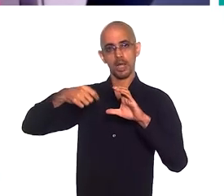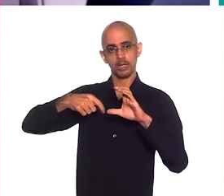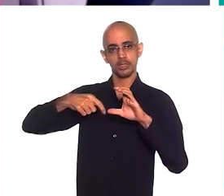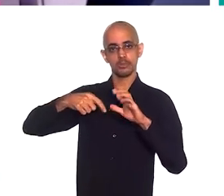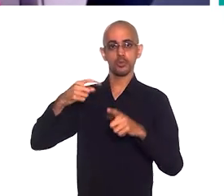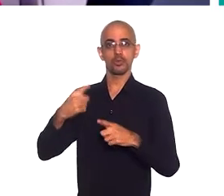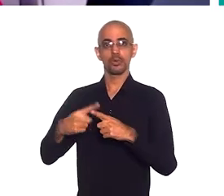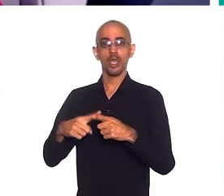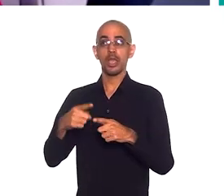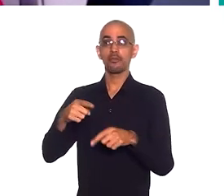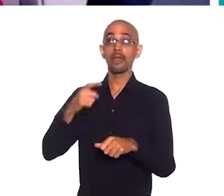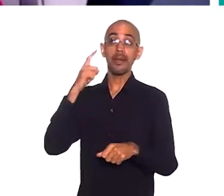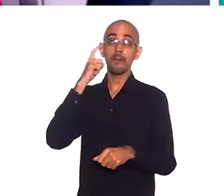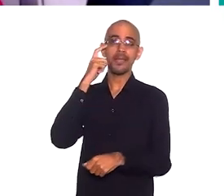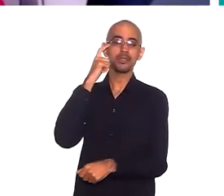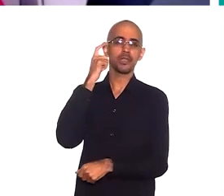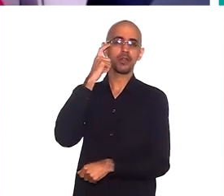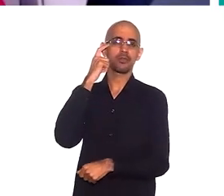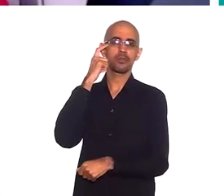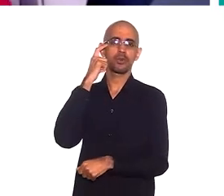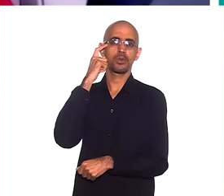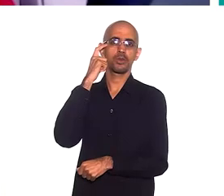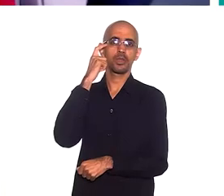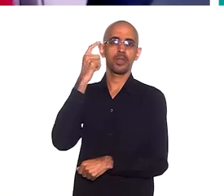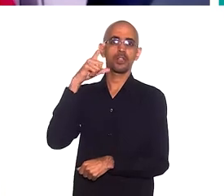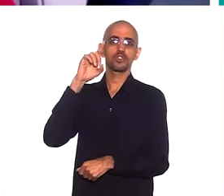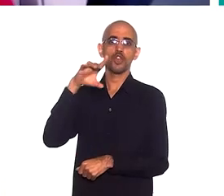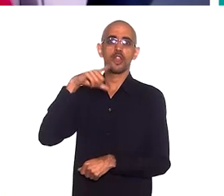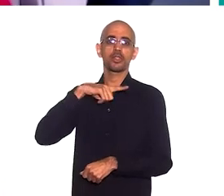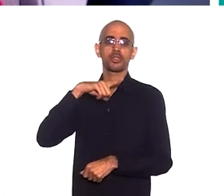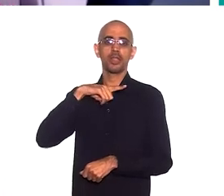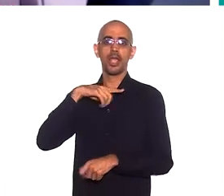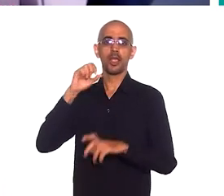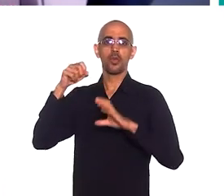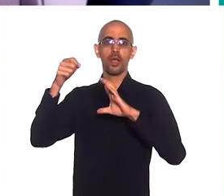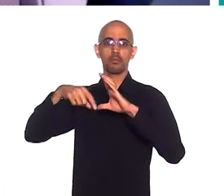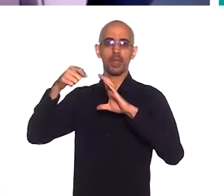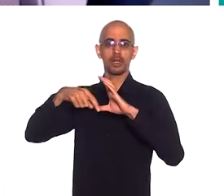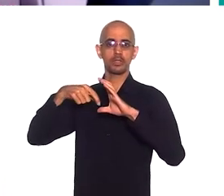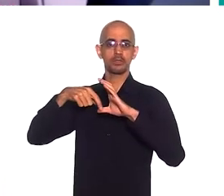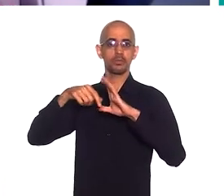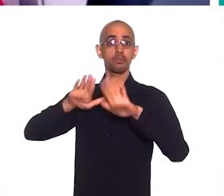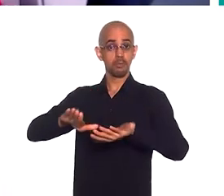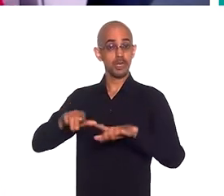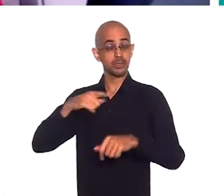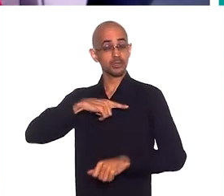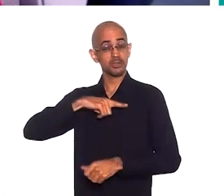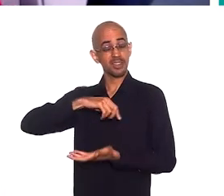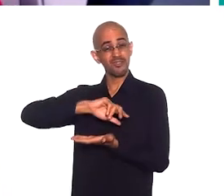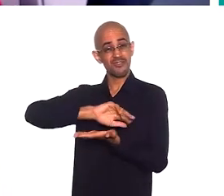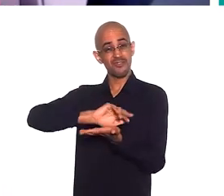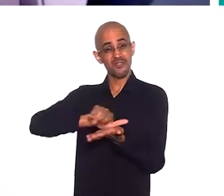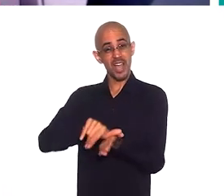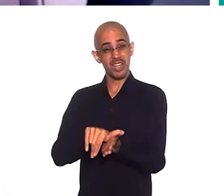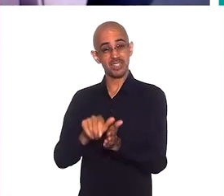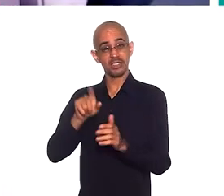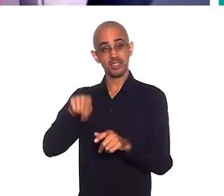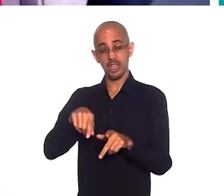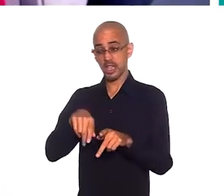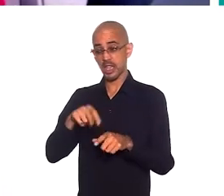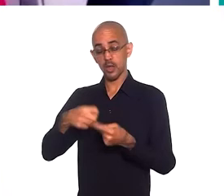cabeça das pessoas, no senso comum, que para eles só existe essa economia. E, no entanto, existem várias.